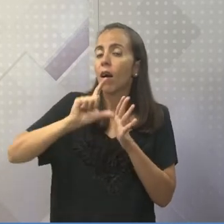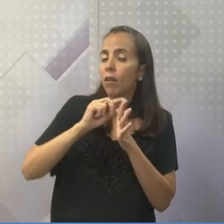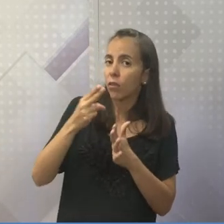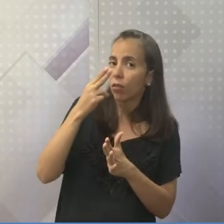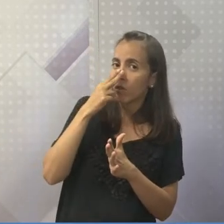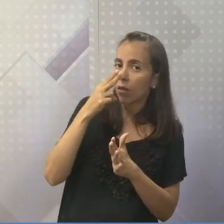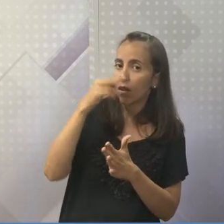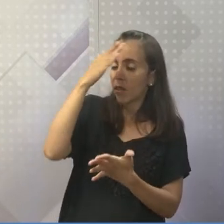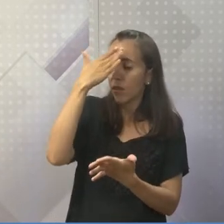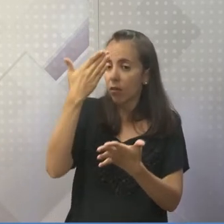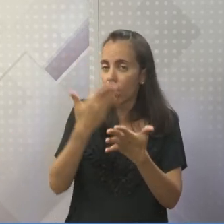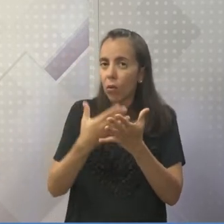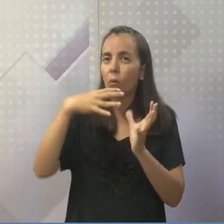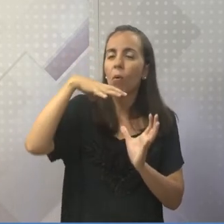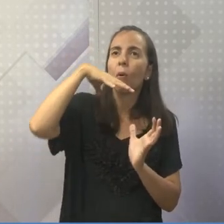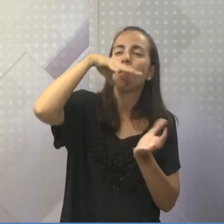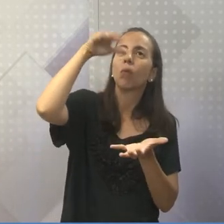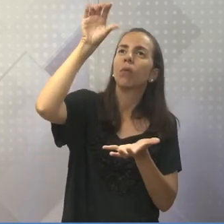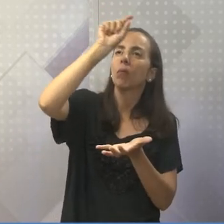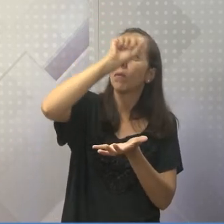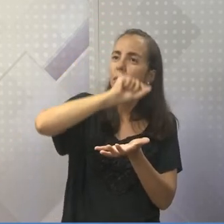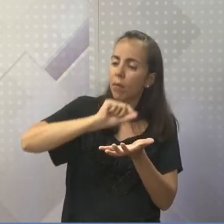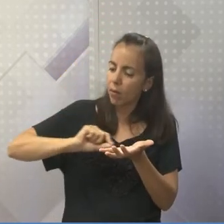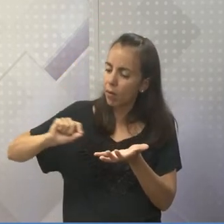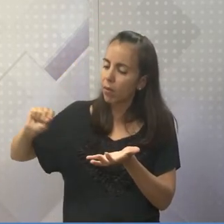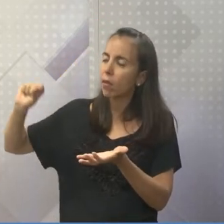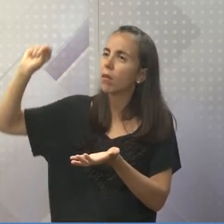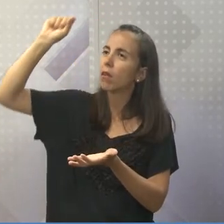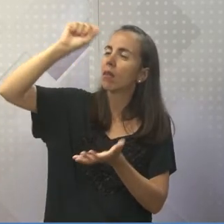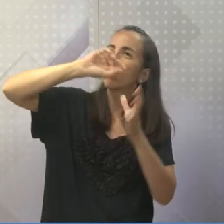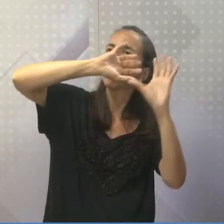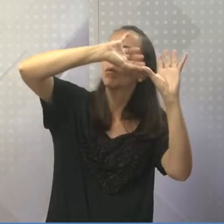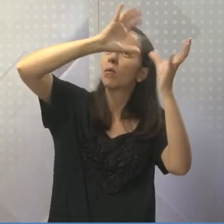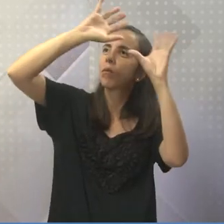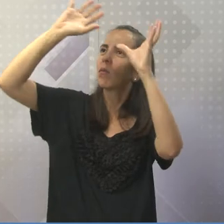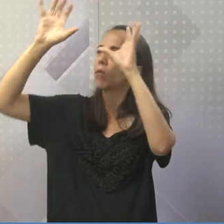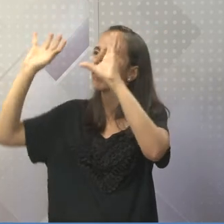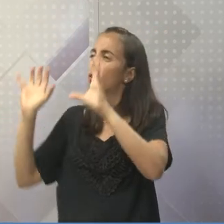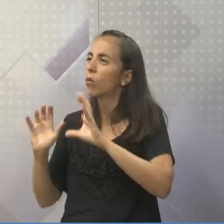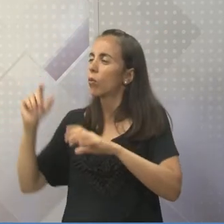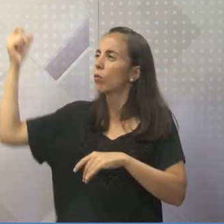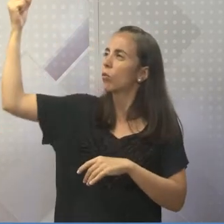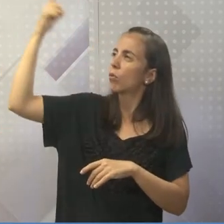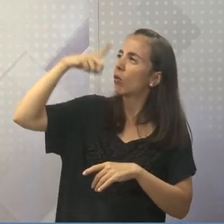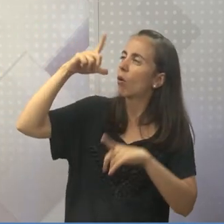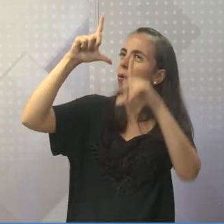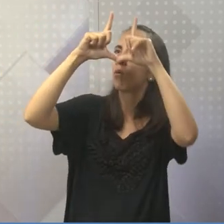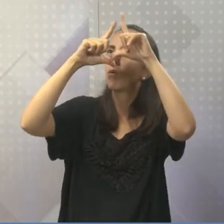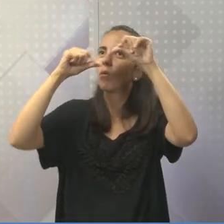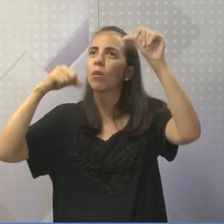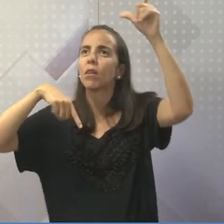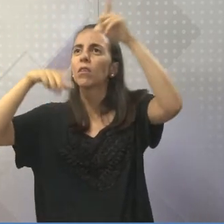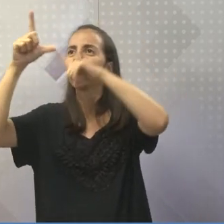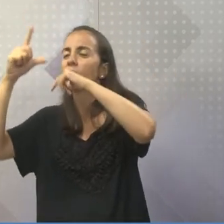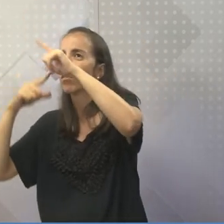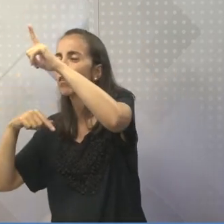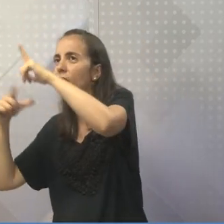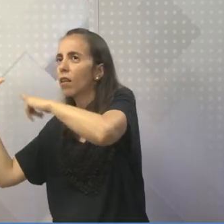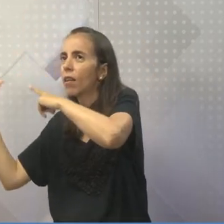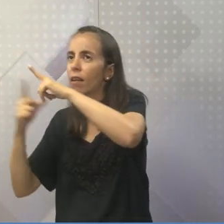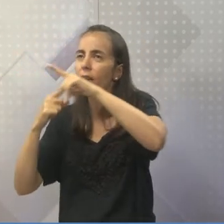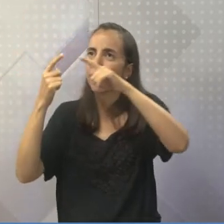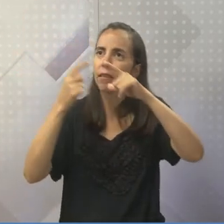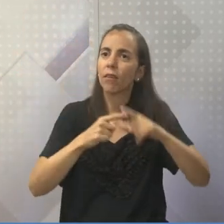acreditavam que o mundo todo e todos os aços, como o sol, como a lua, as estrelas, estavam sendo